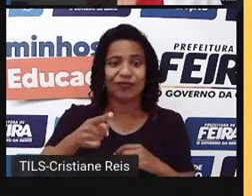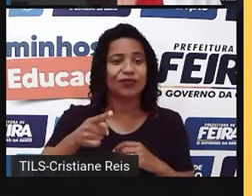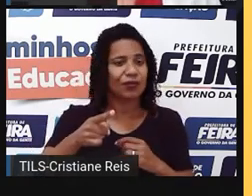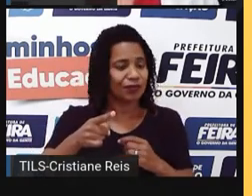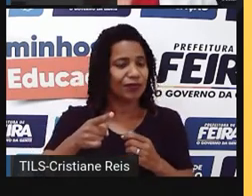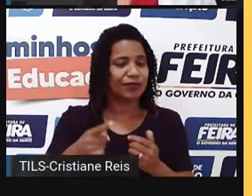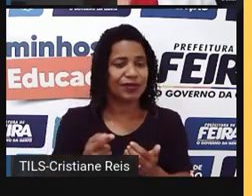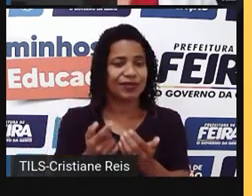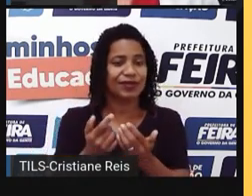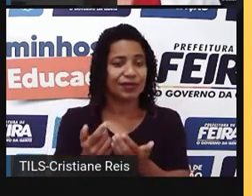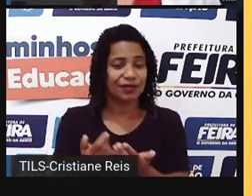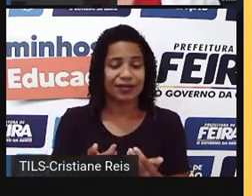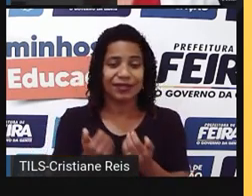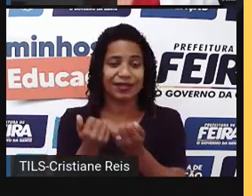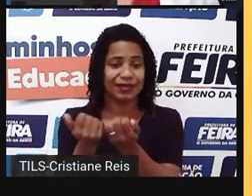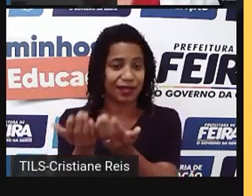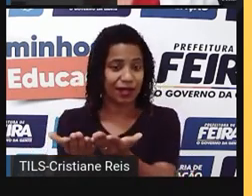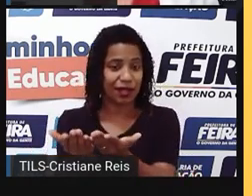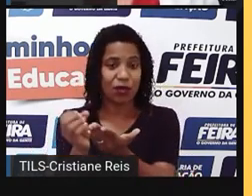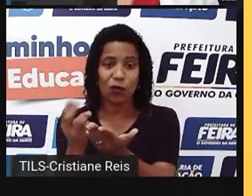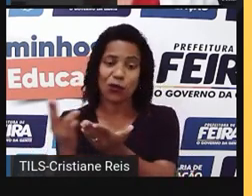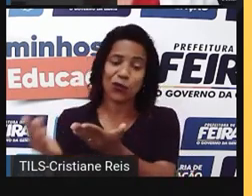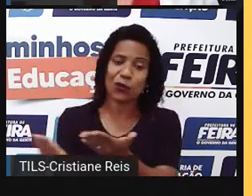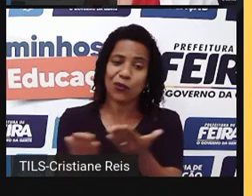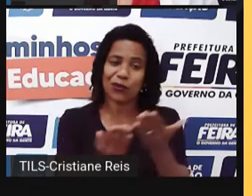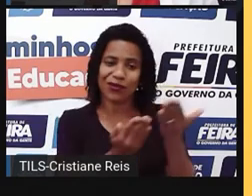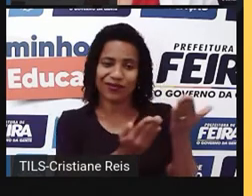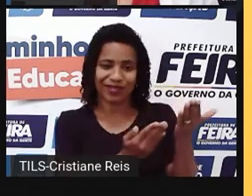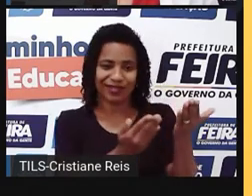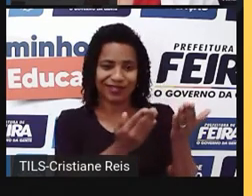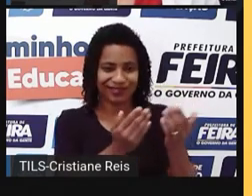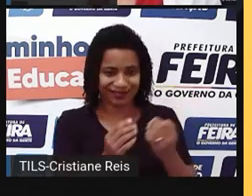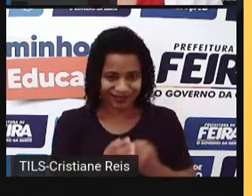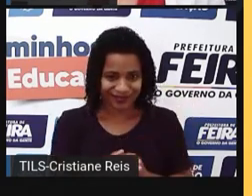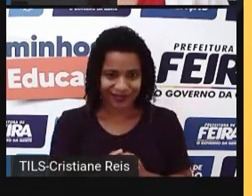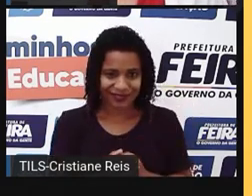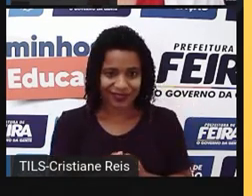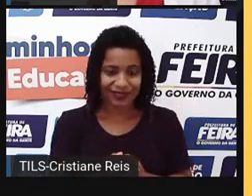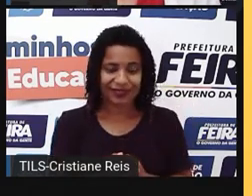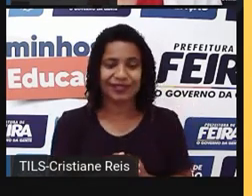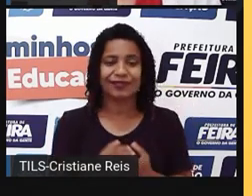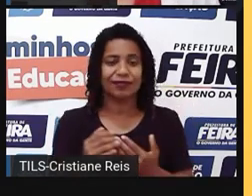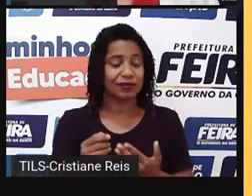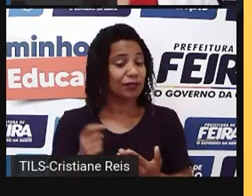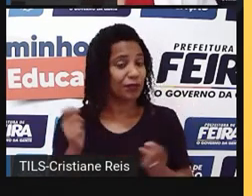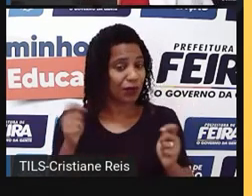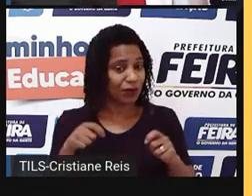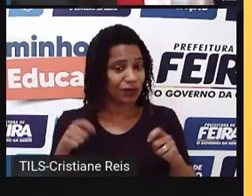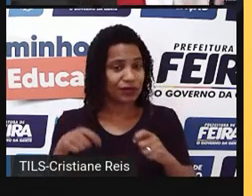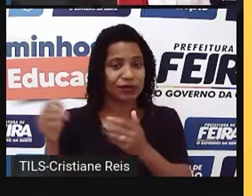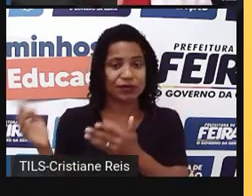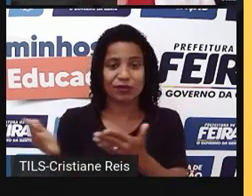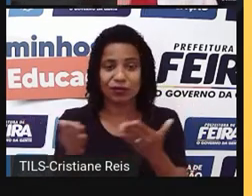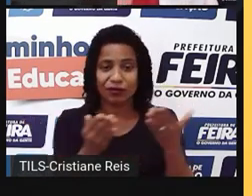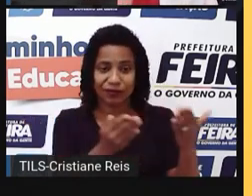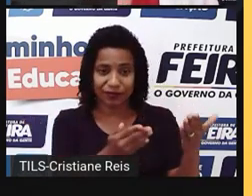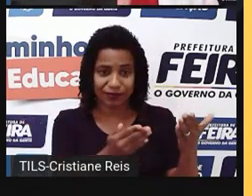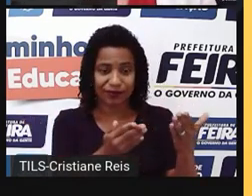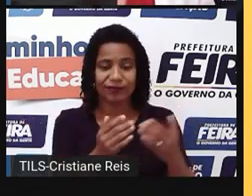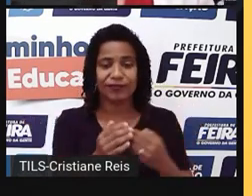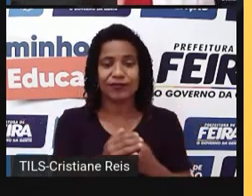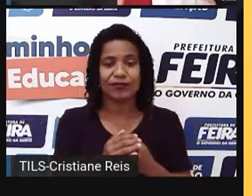convidar alguém. Have a piece of cake. Então, você está oferecendo, né? Neste caso,